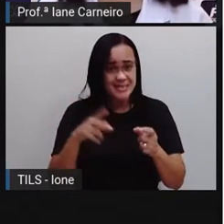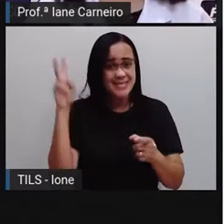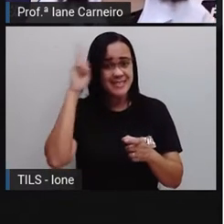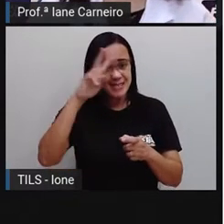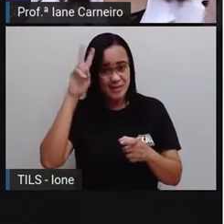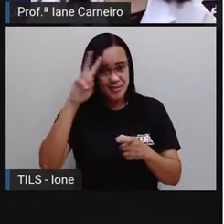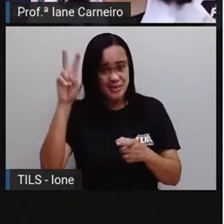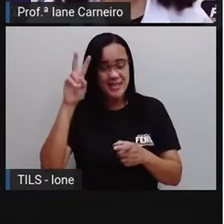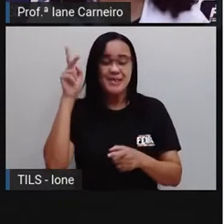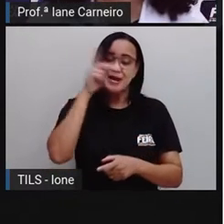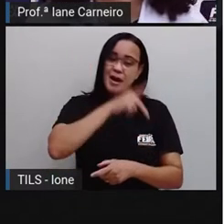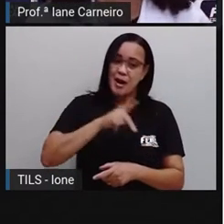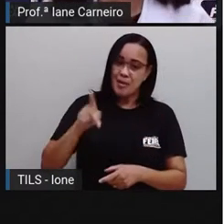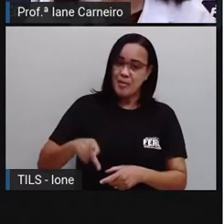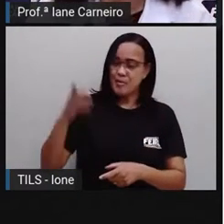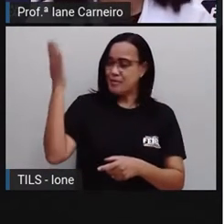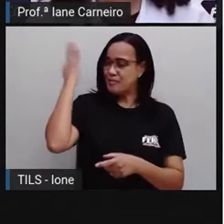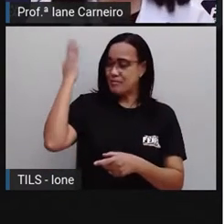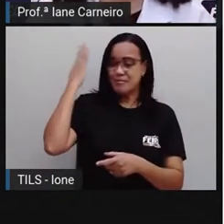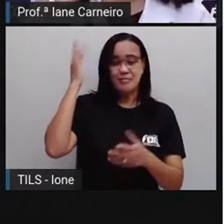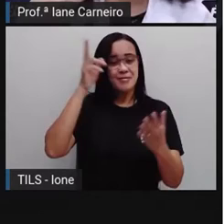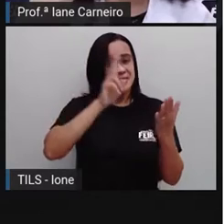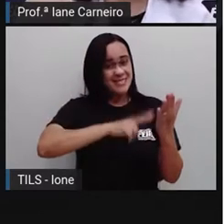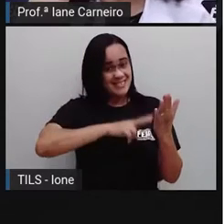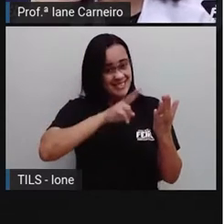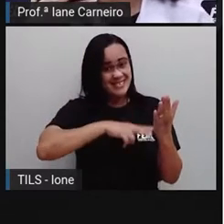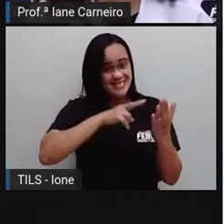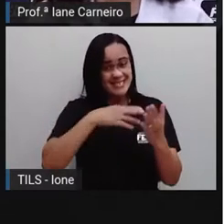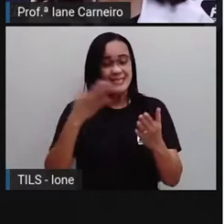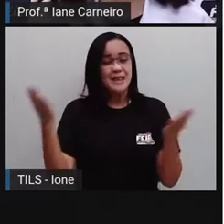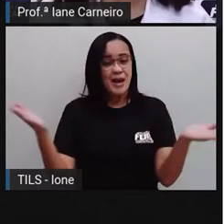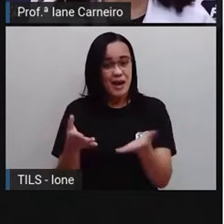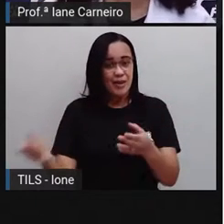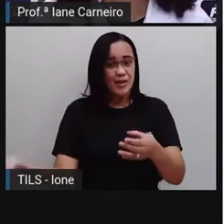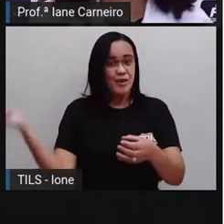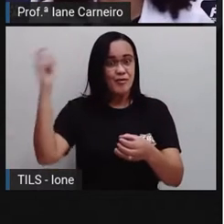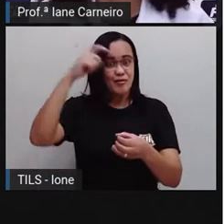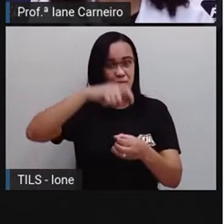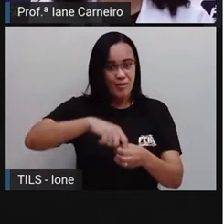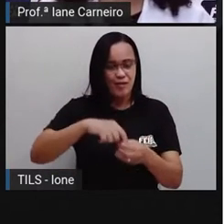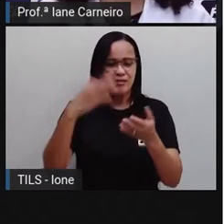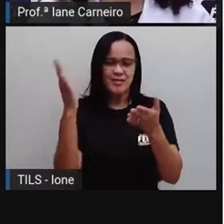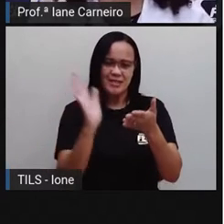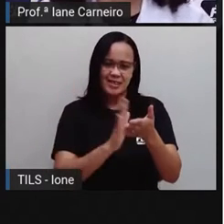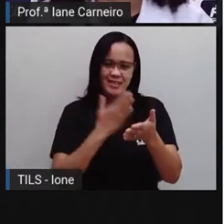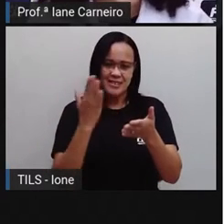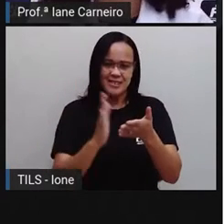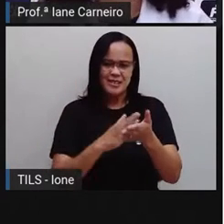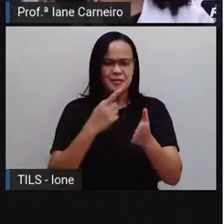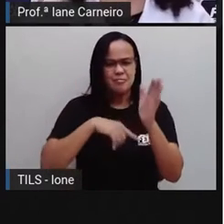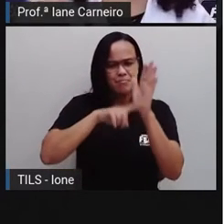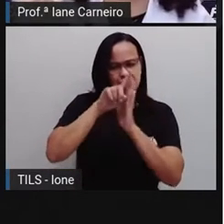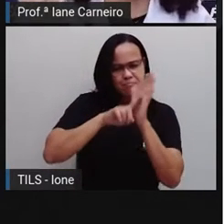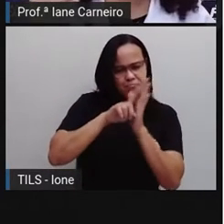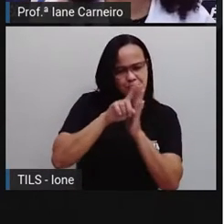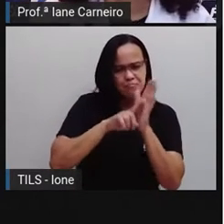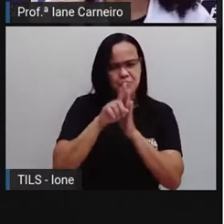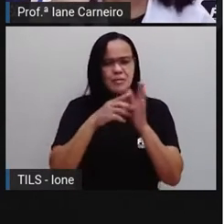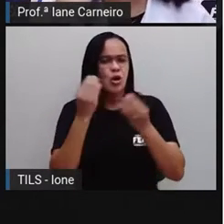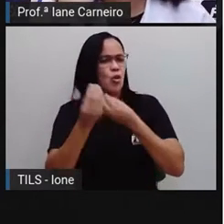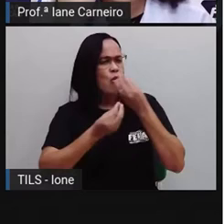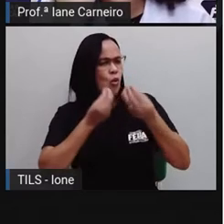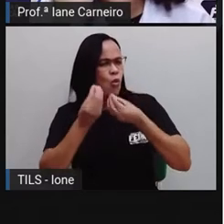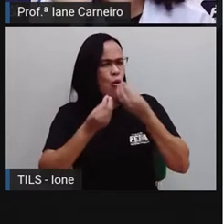alguns dias aí esse livro. Pois é, a gente vai retomar, né? Esse livro para a gente analisar a escrita de algumas